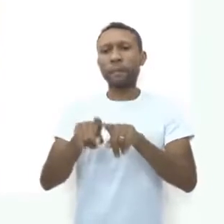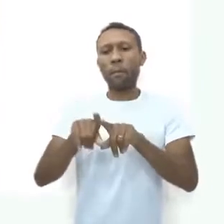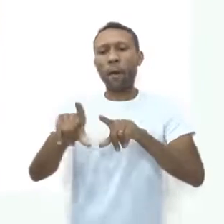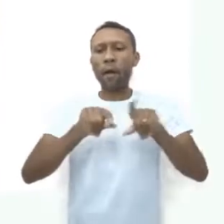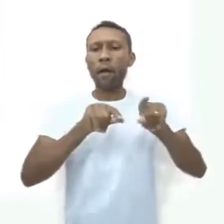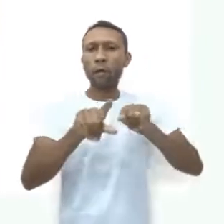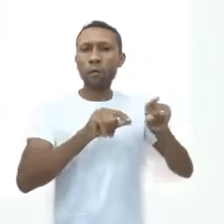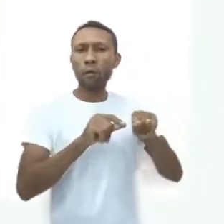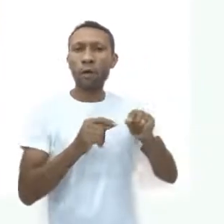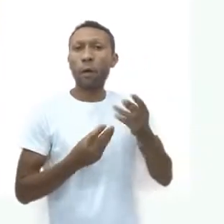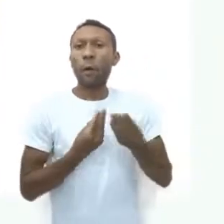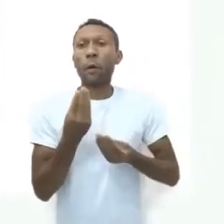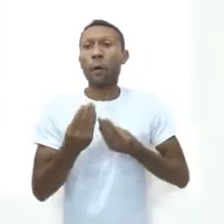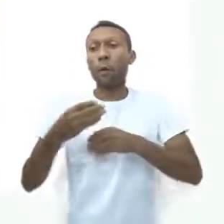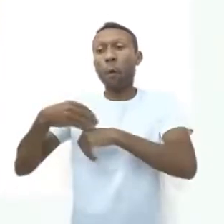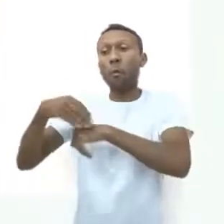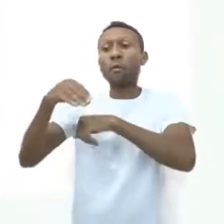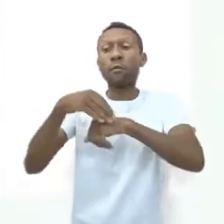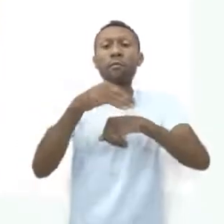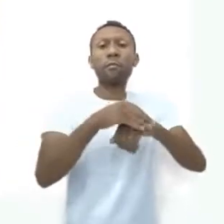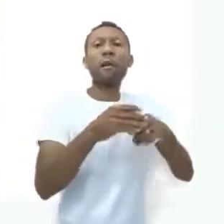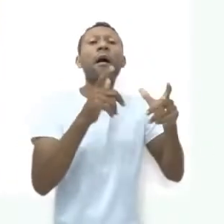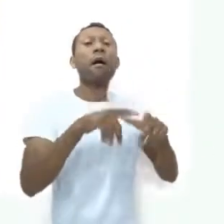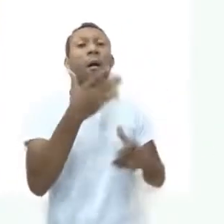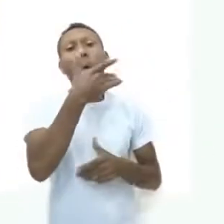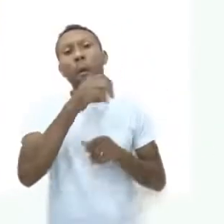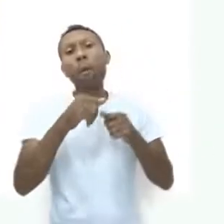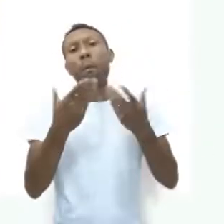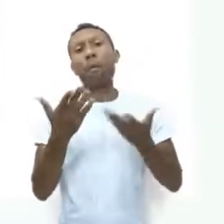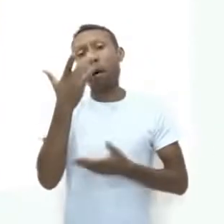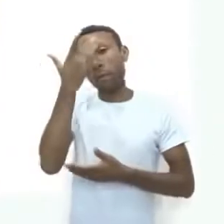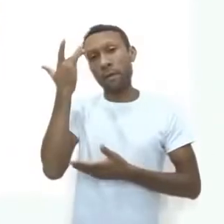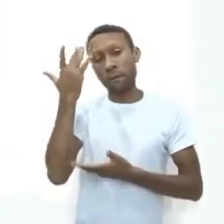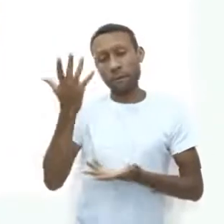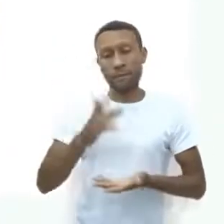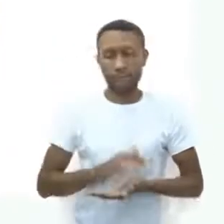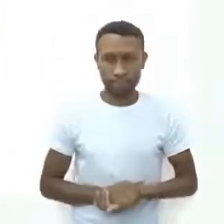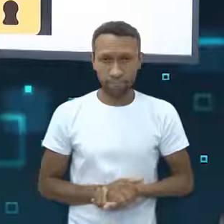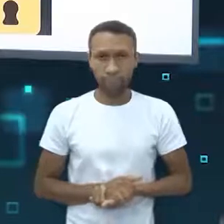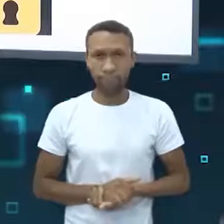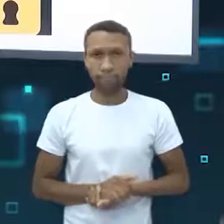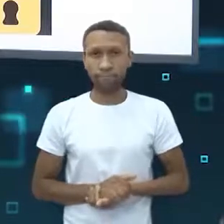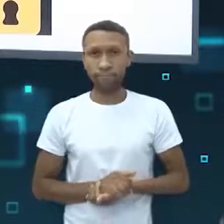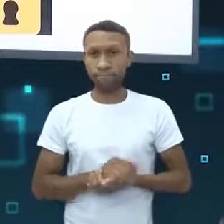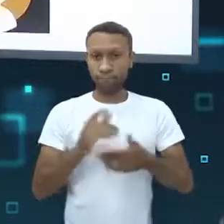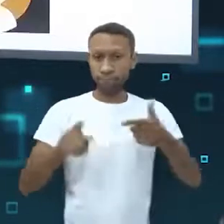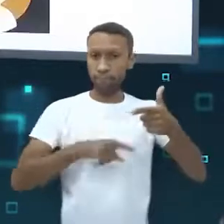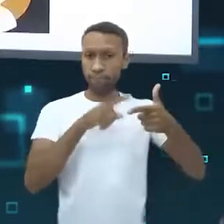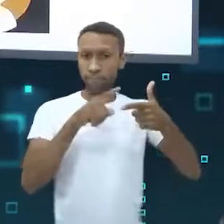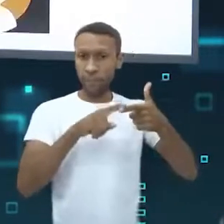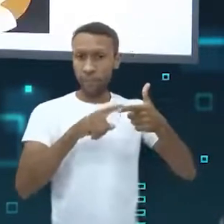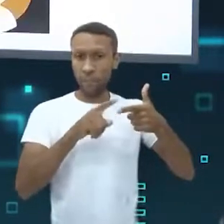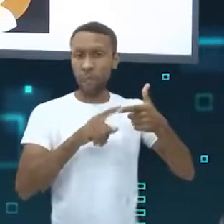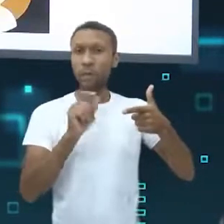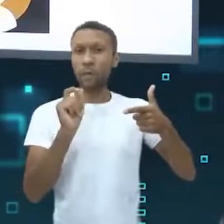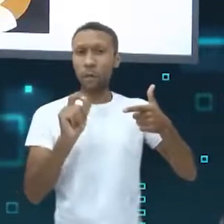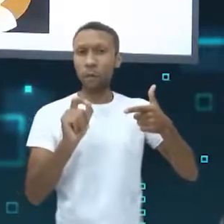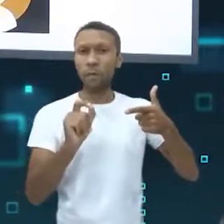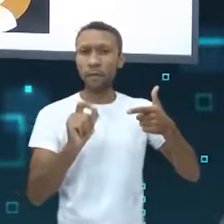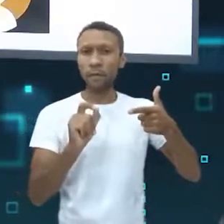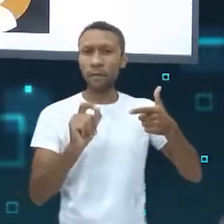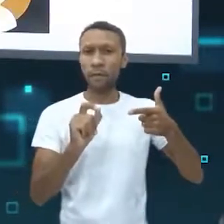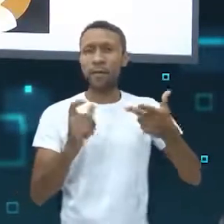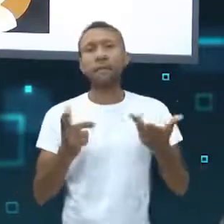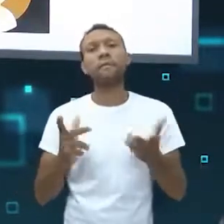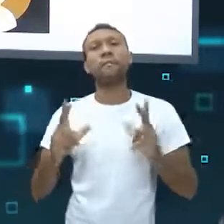como e para quem compartilhar conteúdos pessoais. O segundo conceito é dado